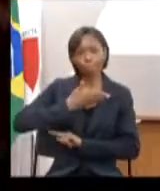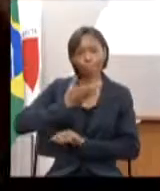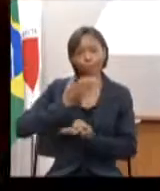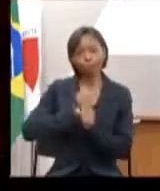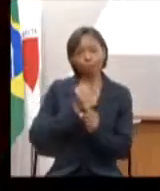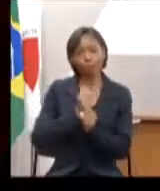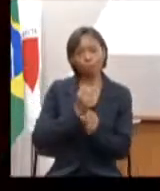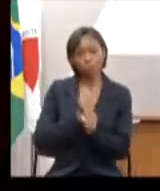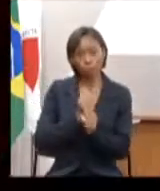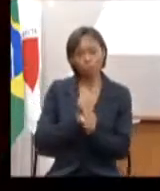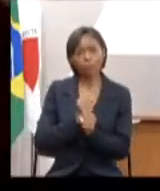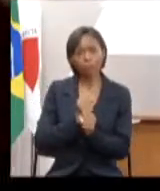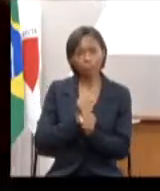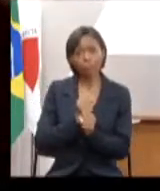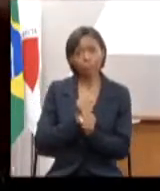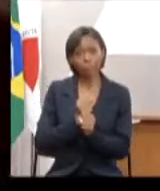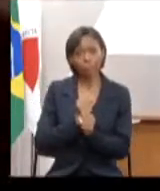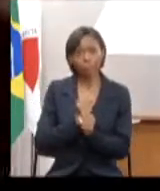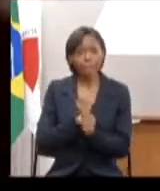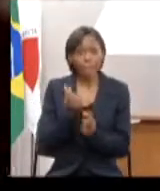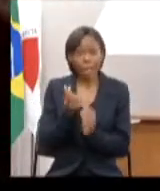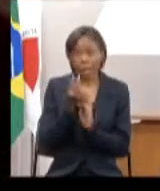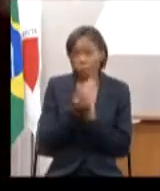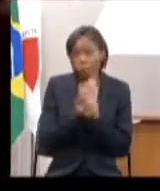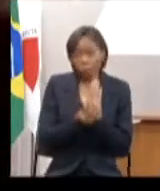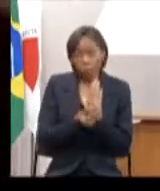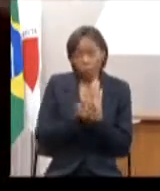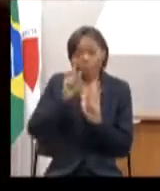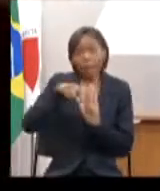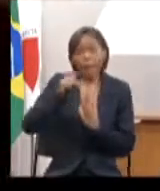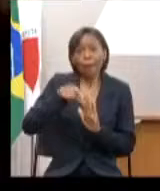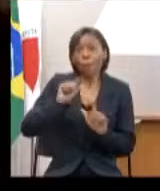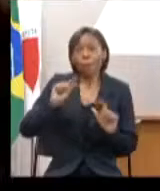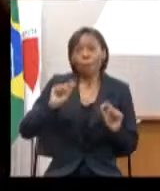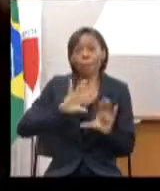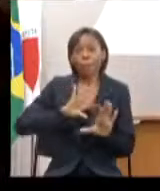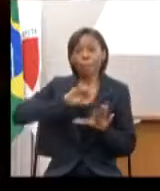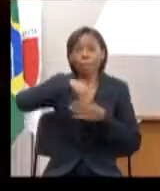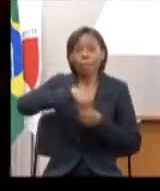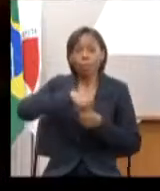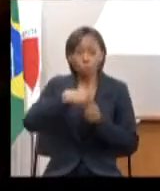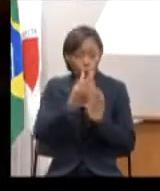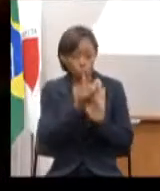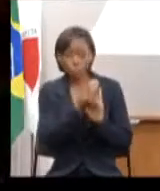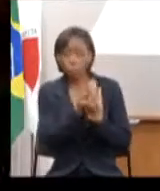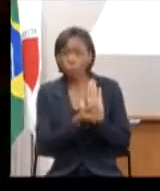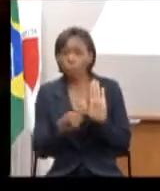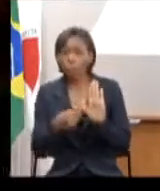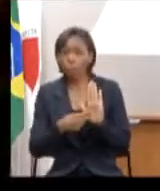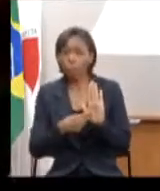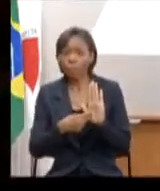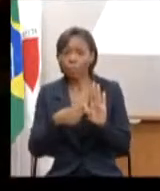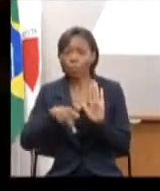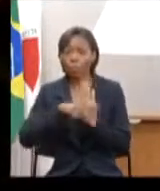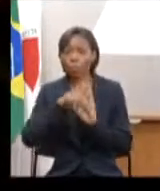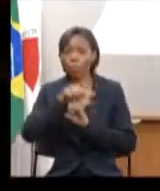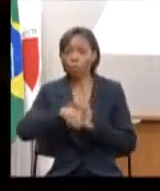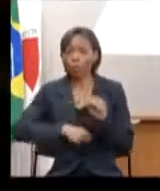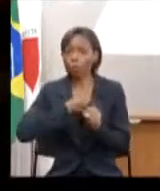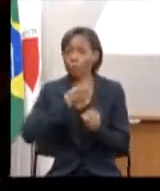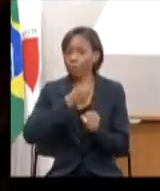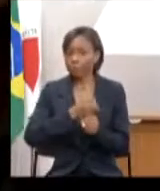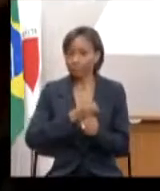ex post, ele é totalmente dentro do orçamento, totalmente dentro do orçamento do ano, é totalmente